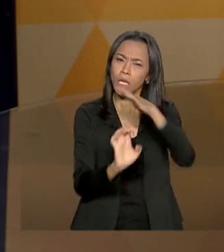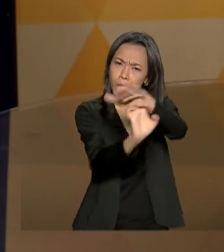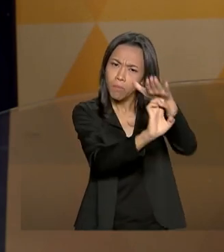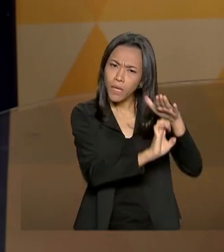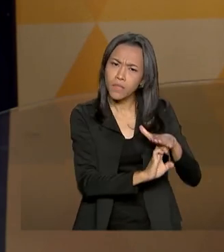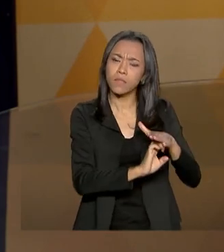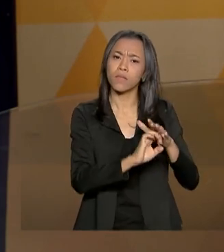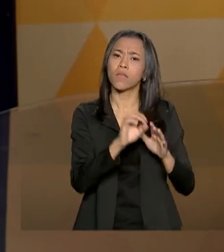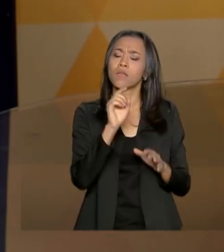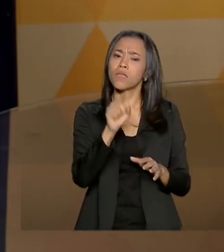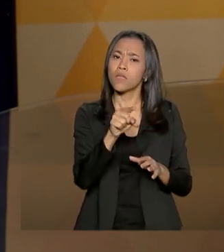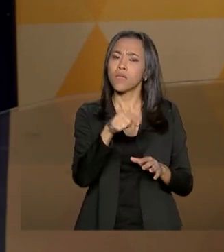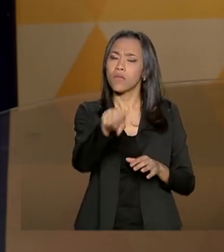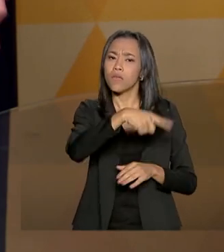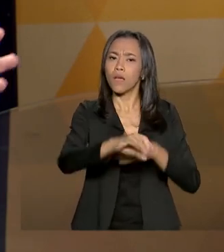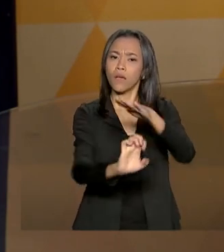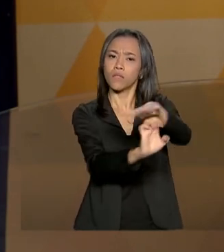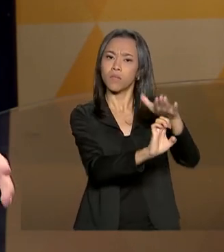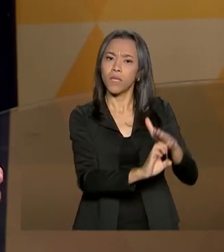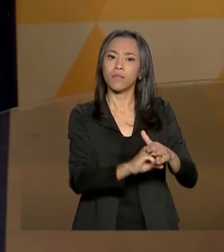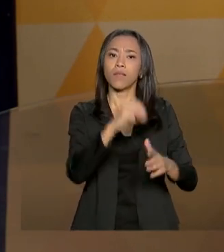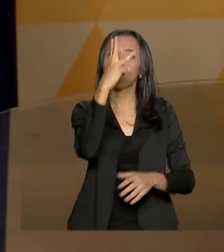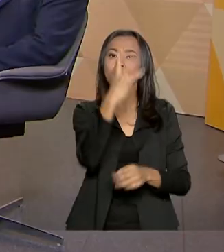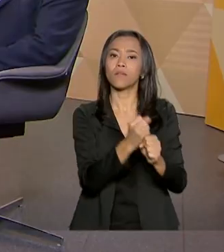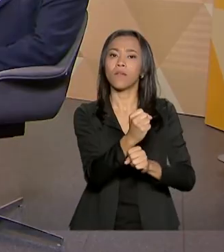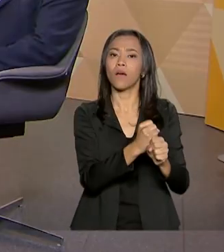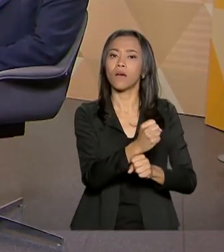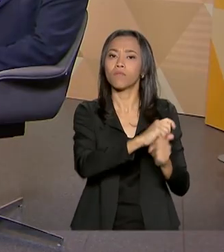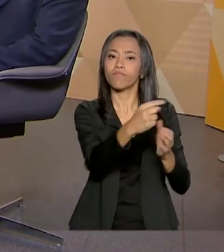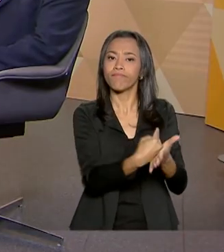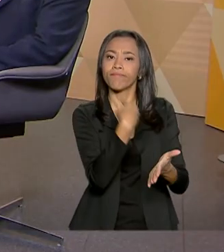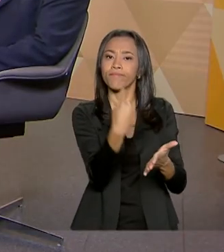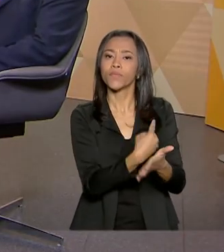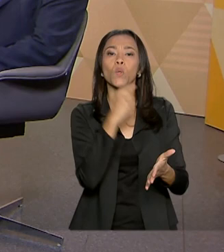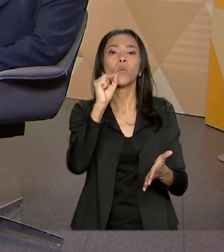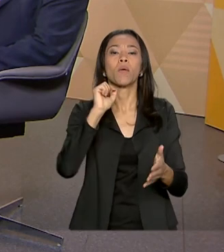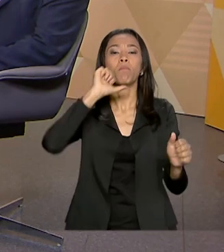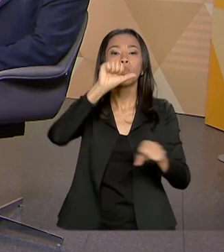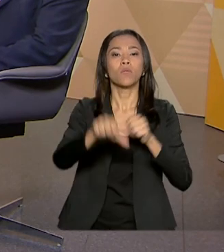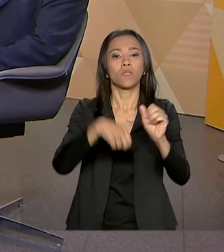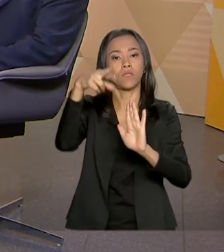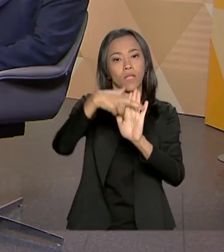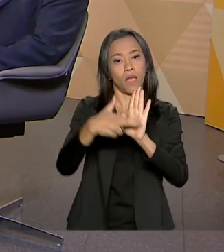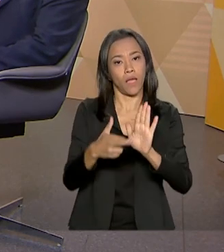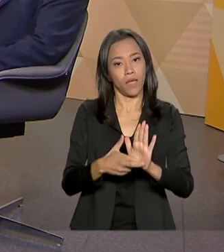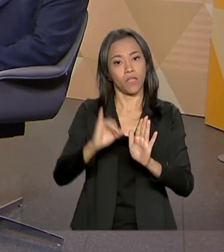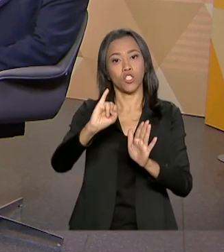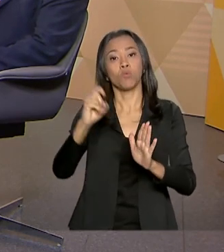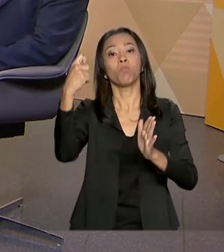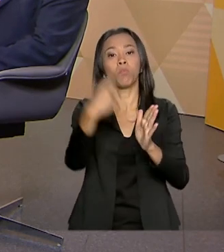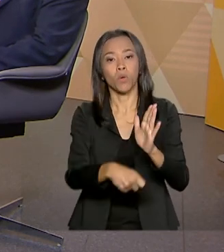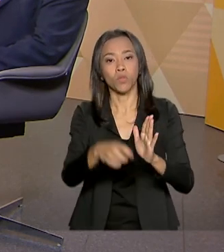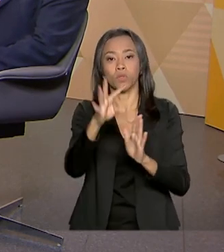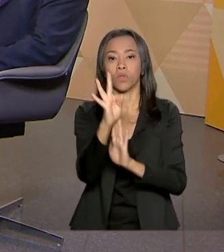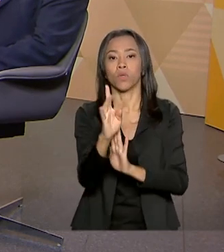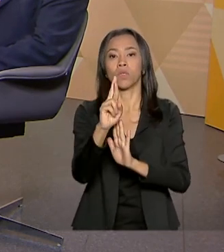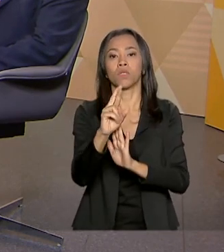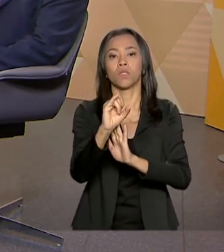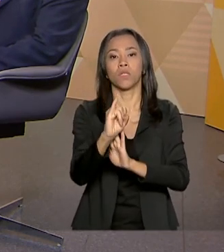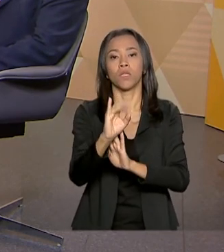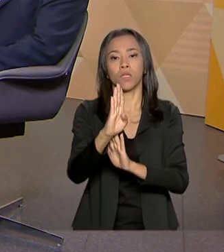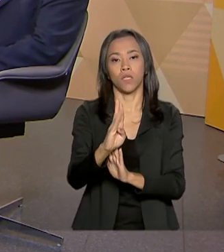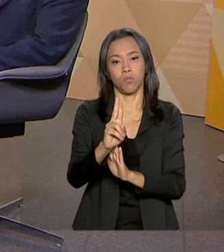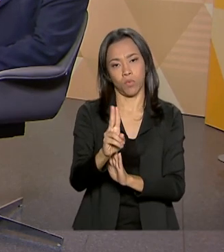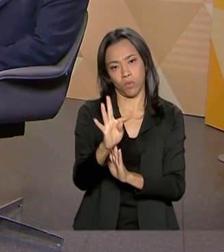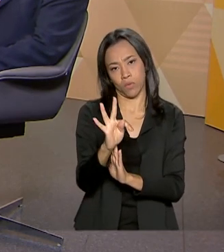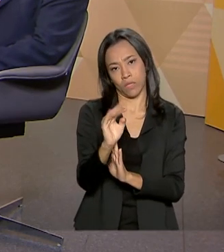empresários vêm discutindo há três décadas no Brasil é a questão da reforma tributária. Como que o Brasil pode lidar